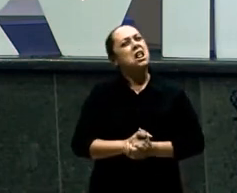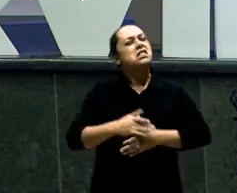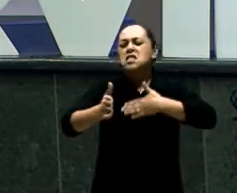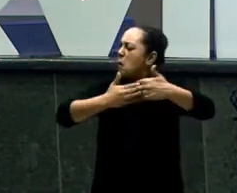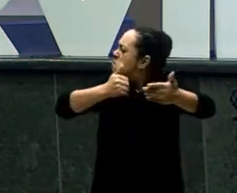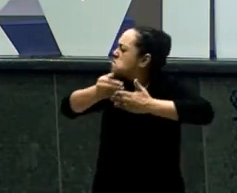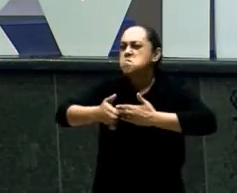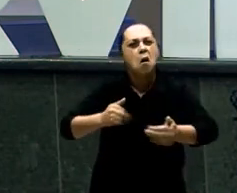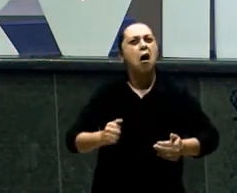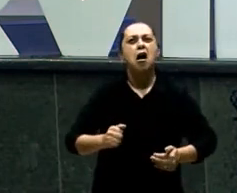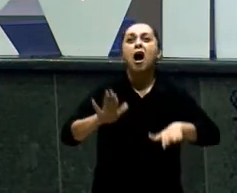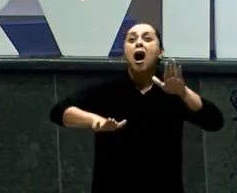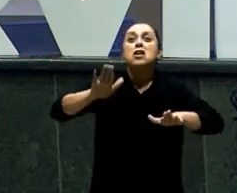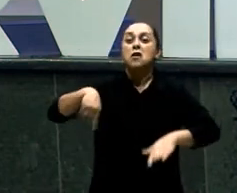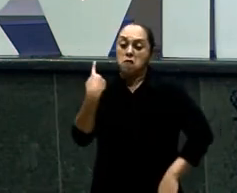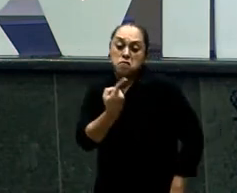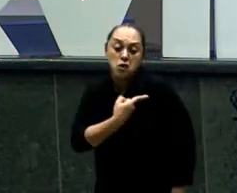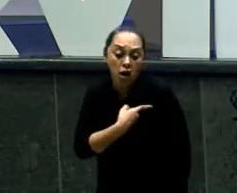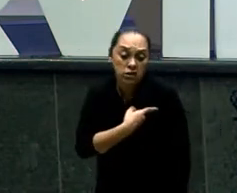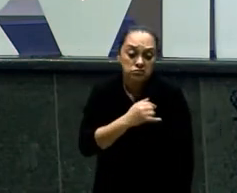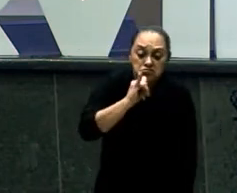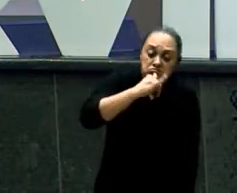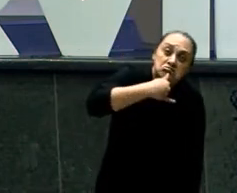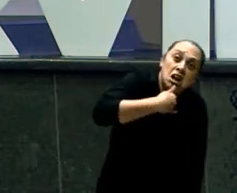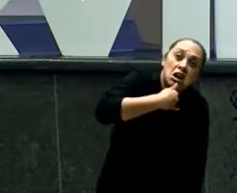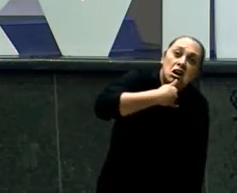está ali Vivendo essa transformação